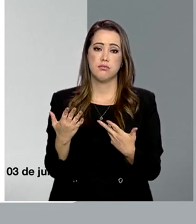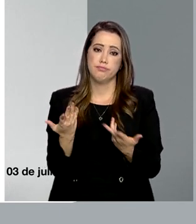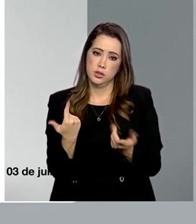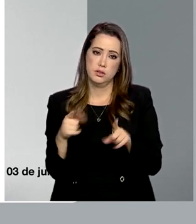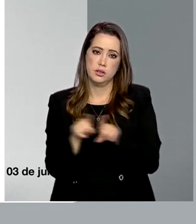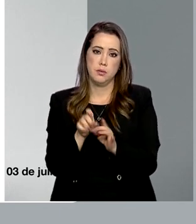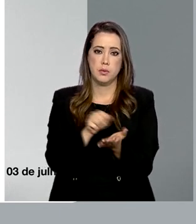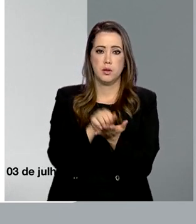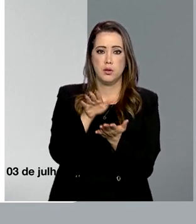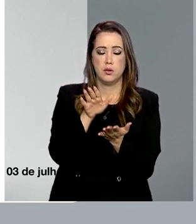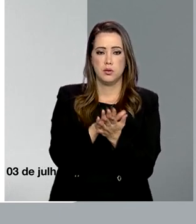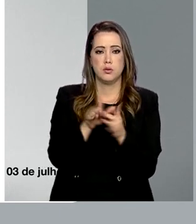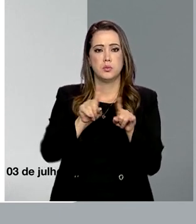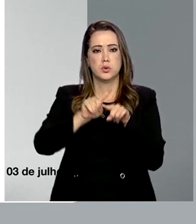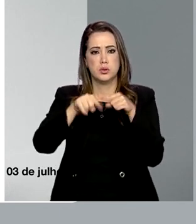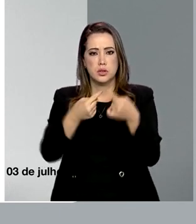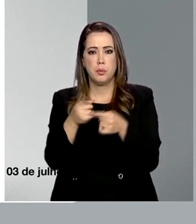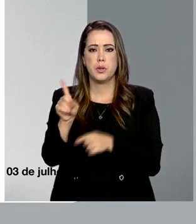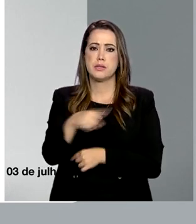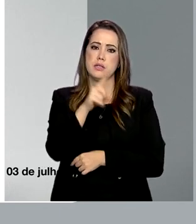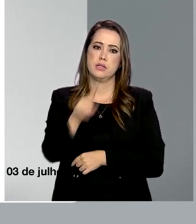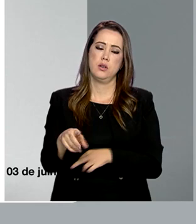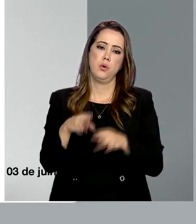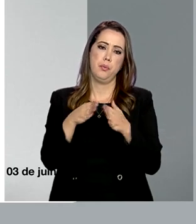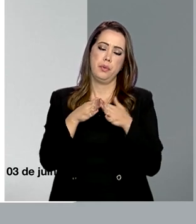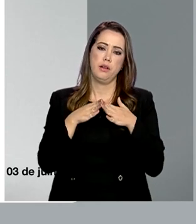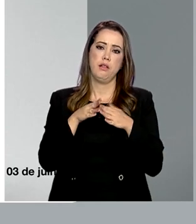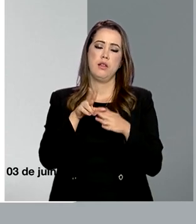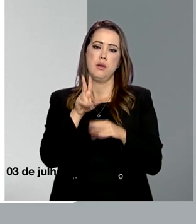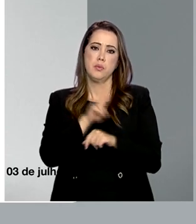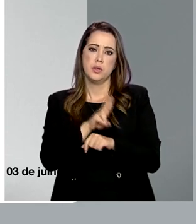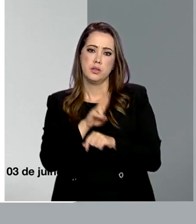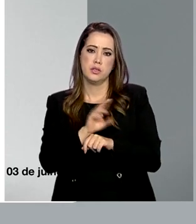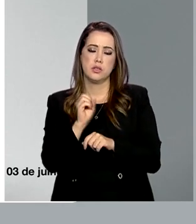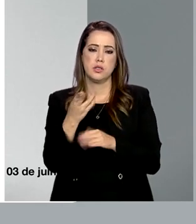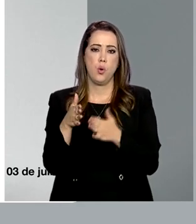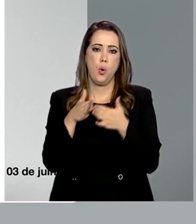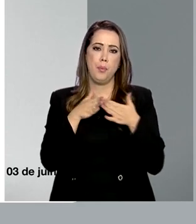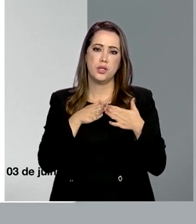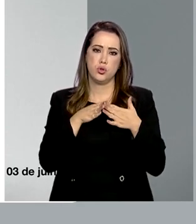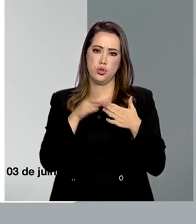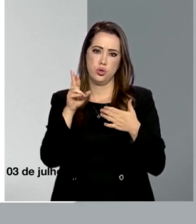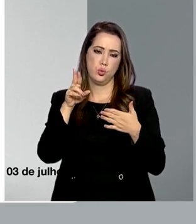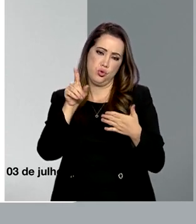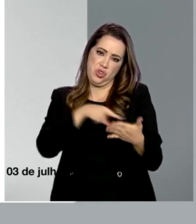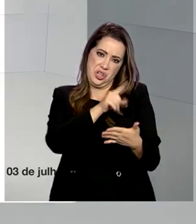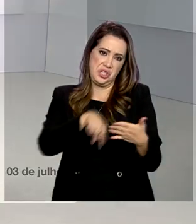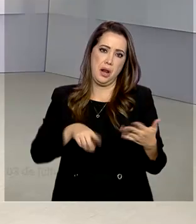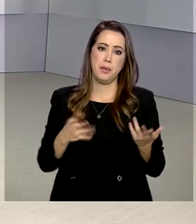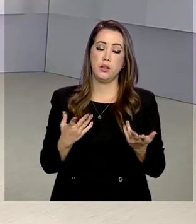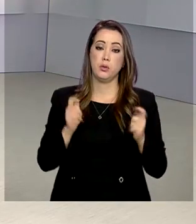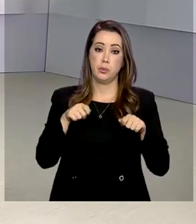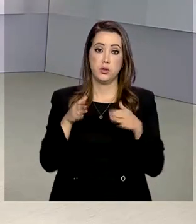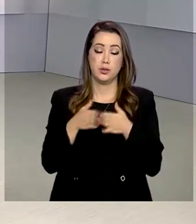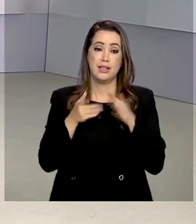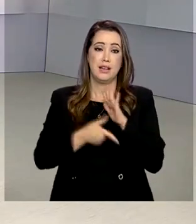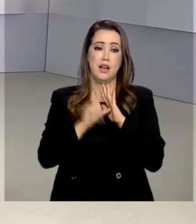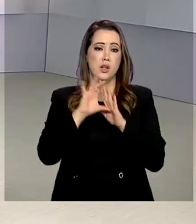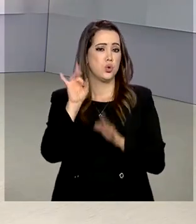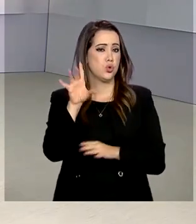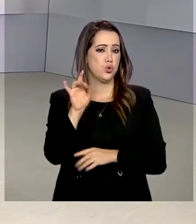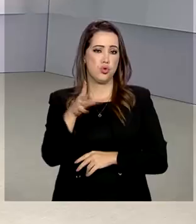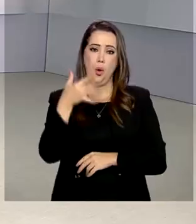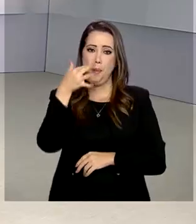infrações pagas e posteriormente canceladas por defesa prévia ou recurso. A solicitação antes estava